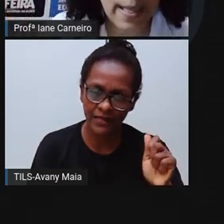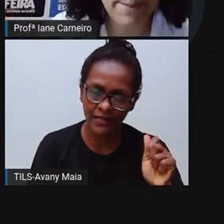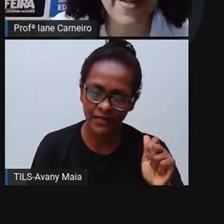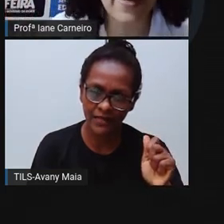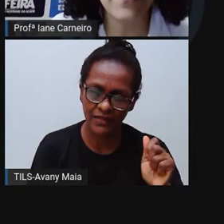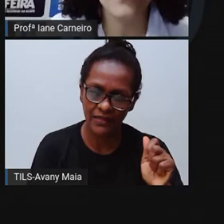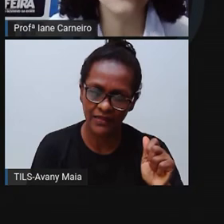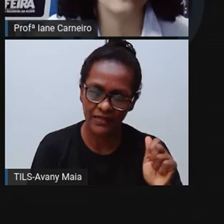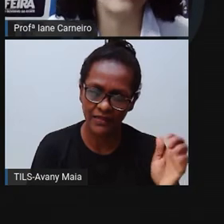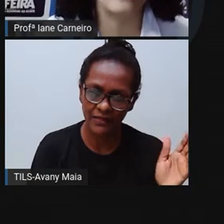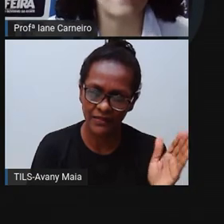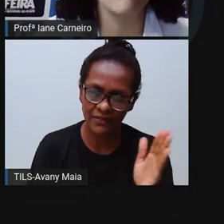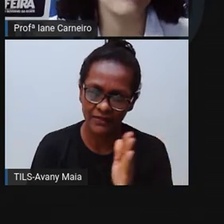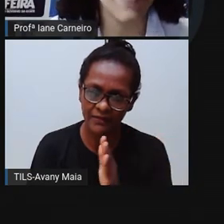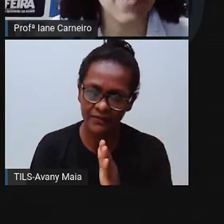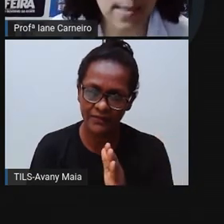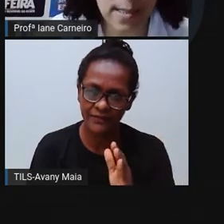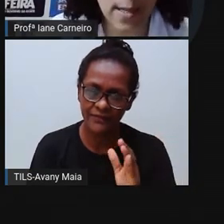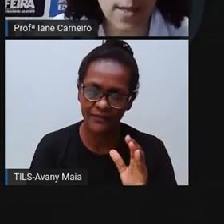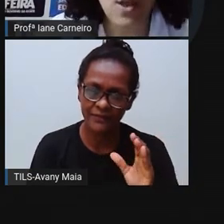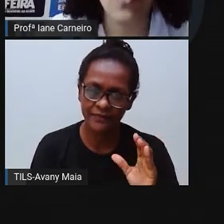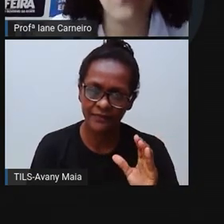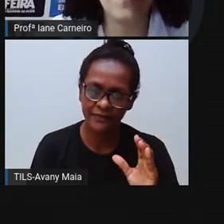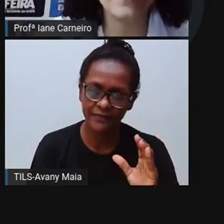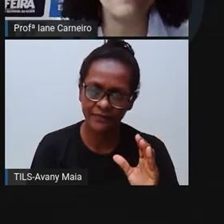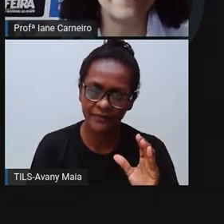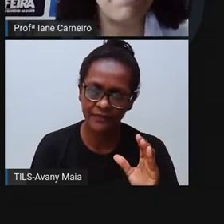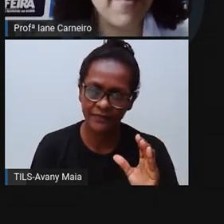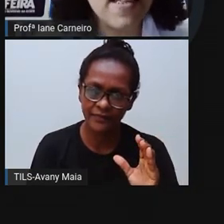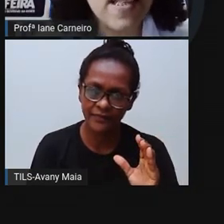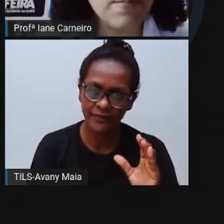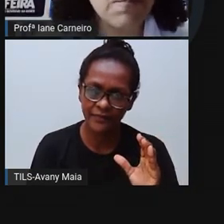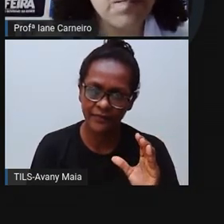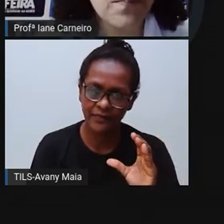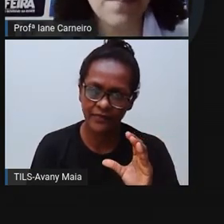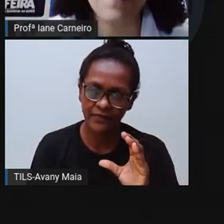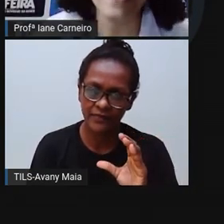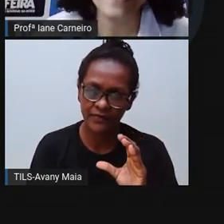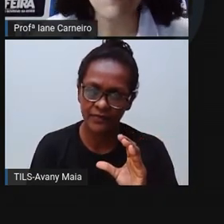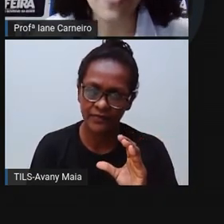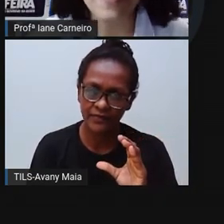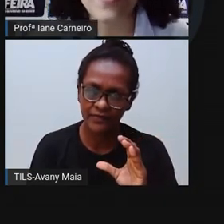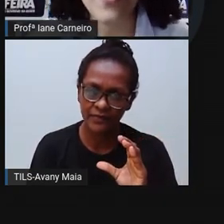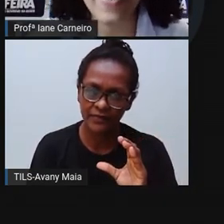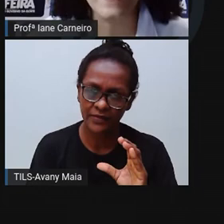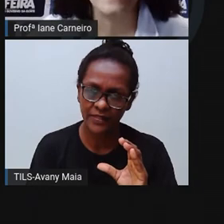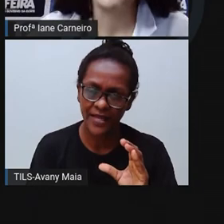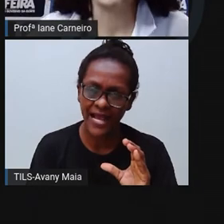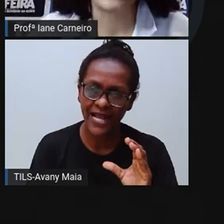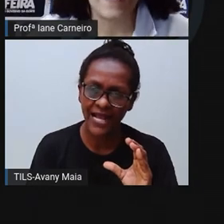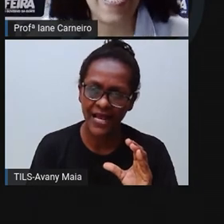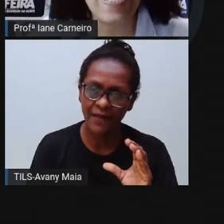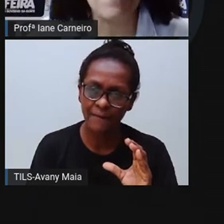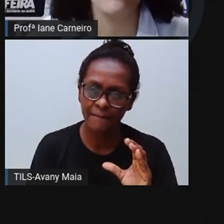né? Quebra. Cabeça. Vamos escrever cabeça? Tá fácil, né?